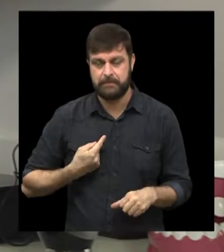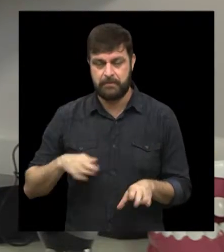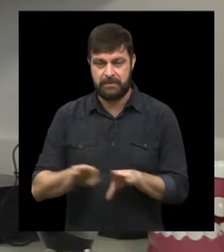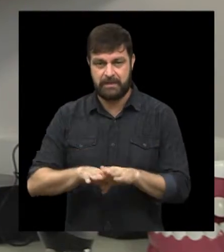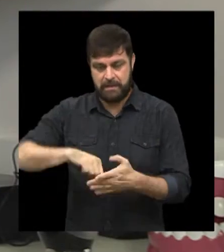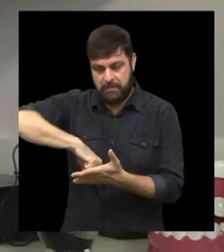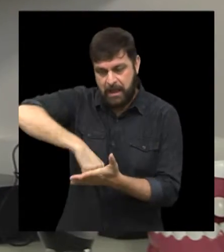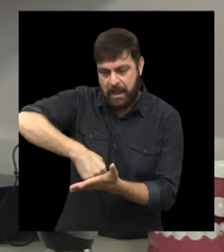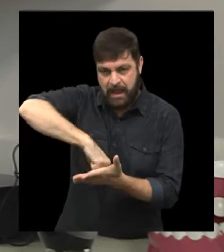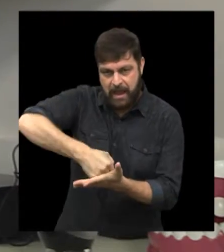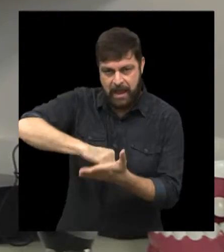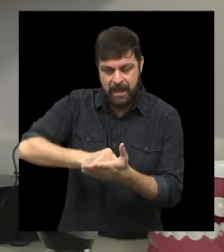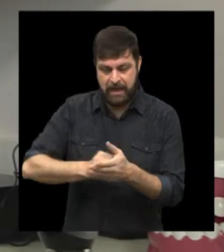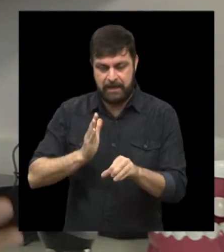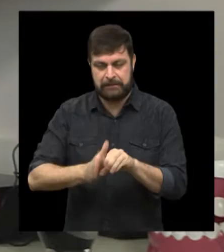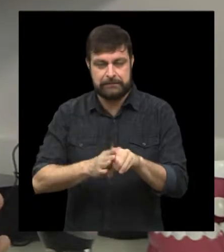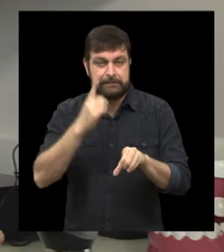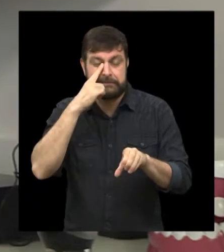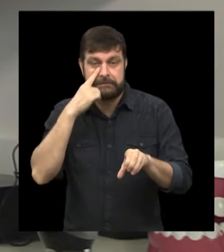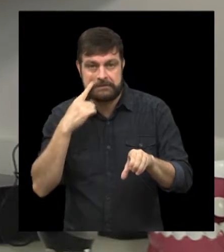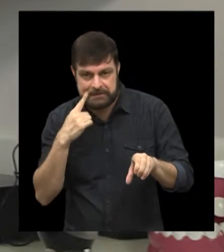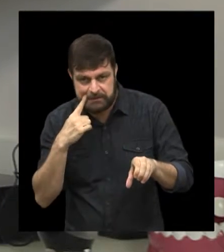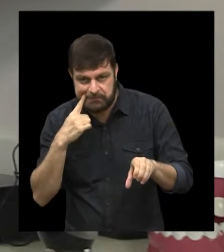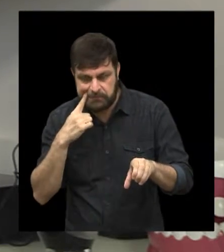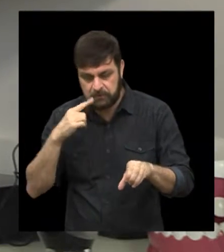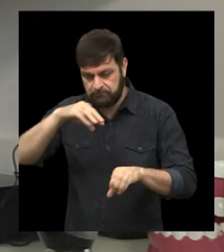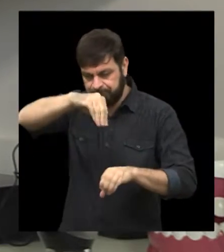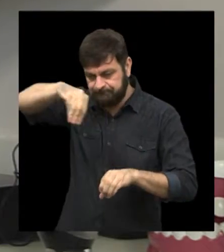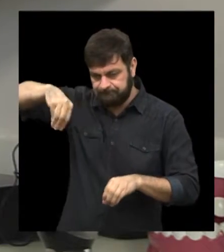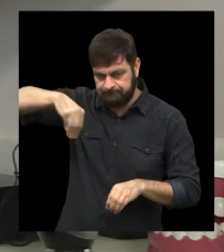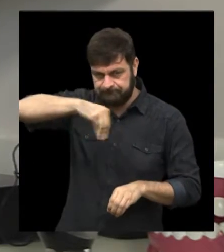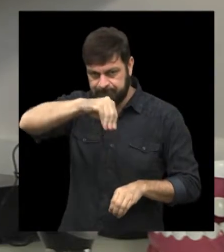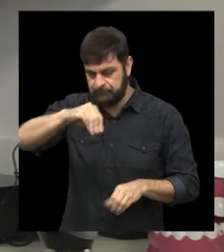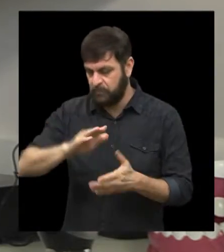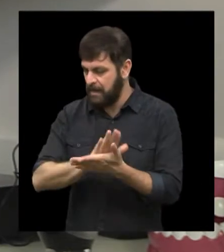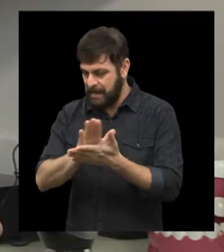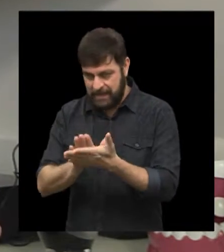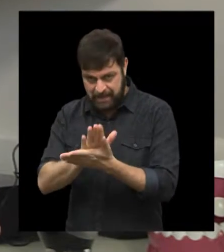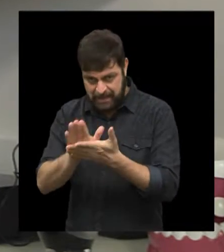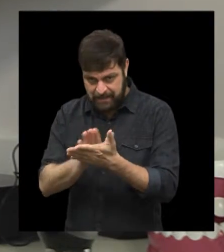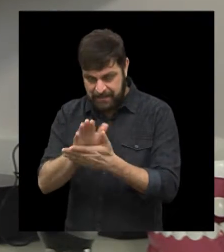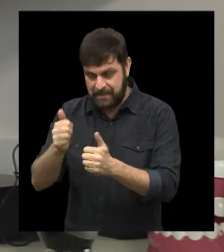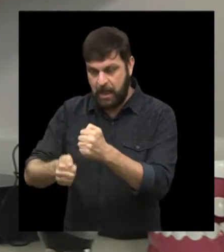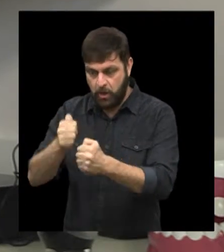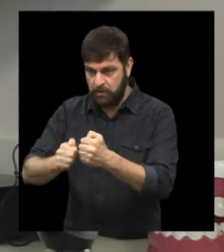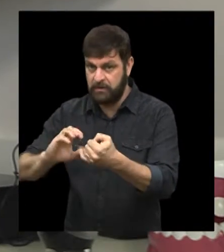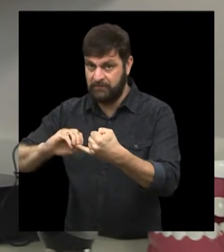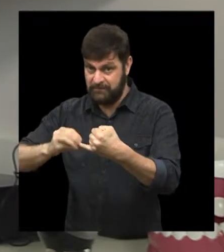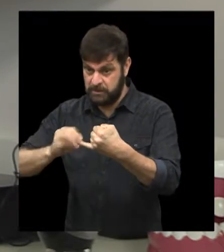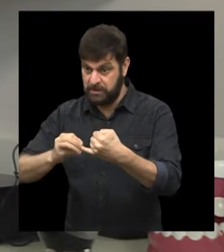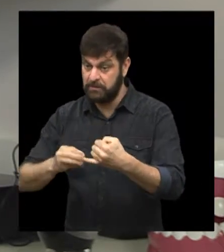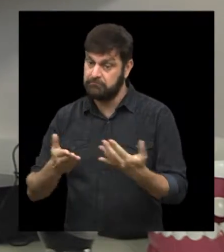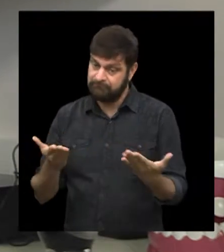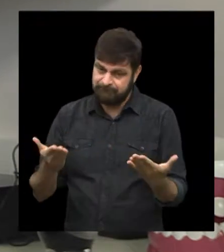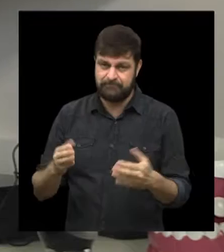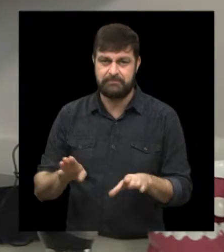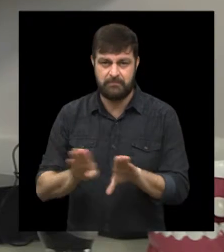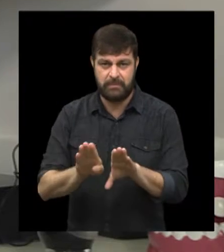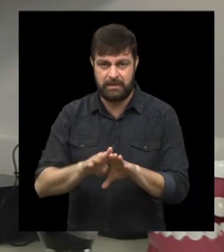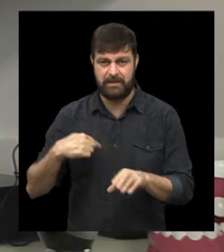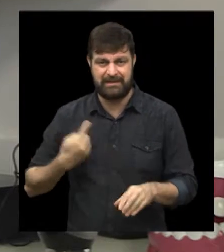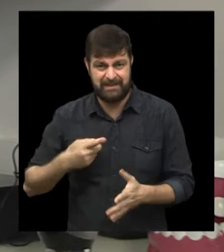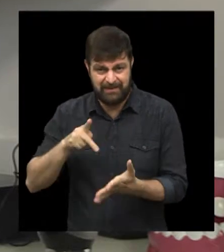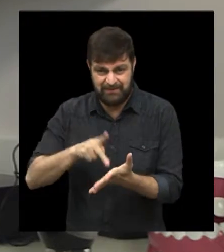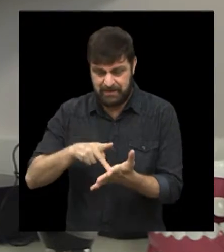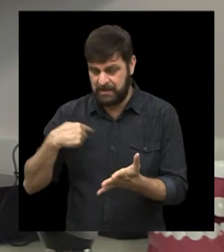cebola cruz ou fritos. O alho e a cebola no tempero do arroz e feijão não tem risco nenhum para alterar o hálito. Na verdade, eu